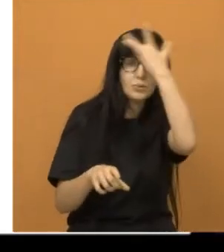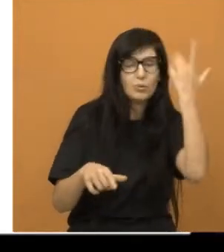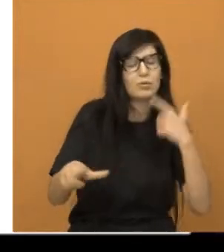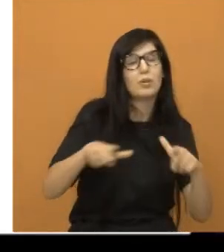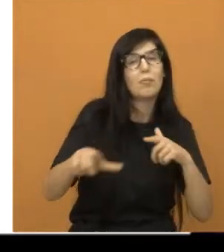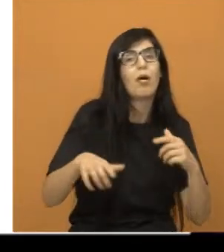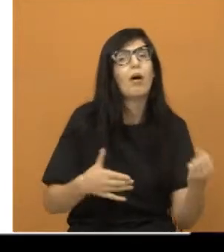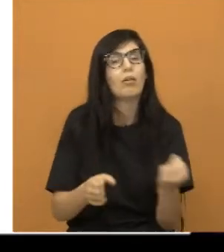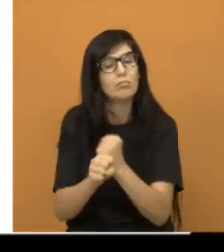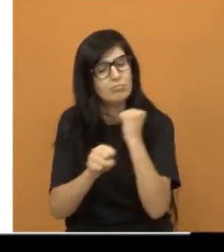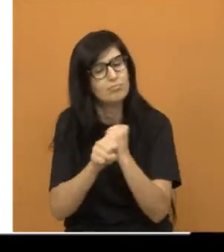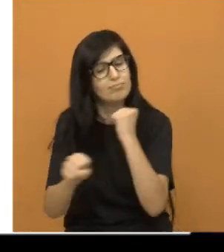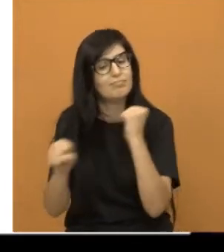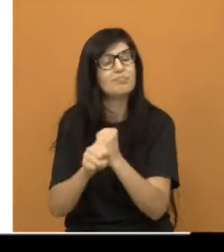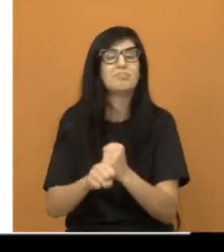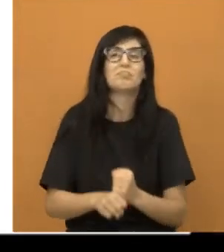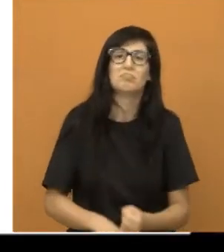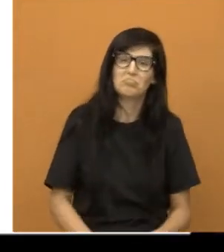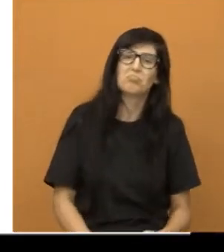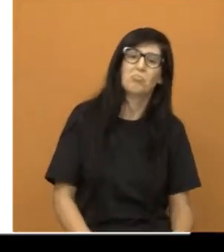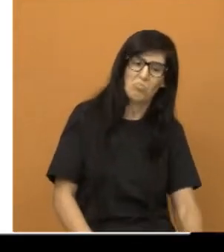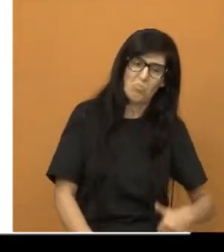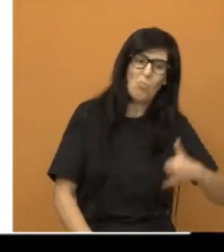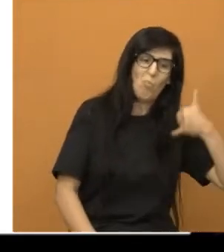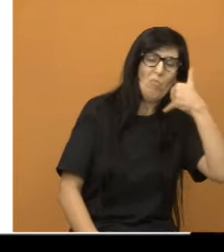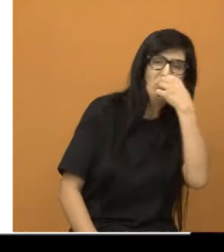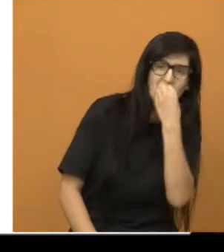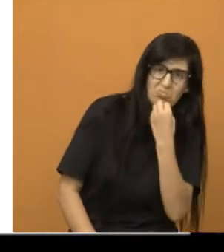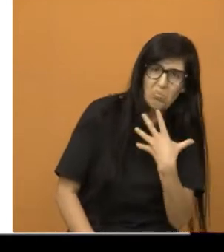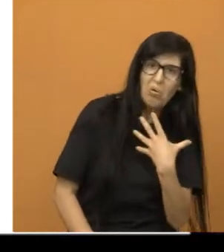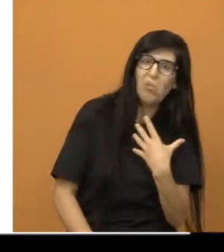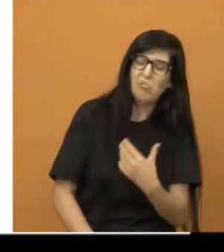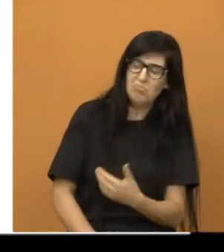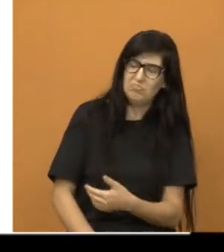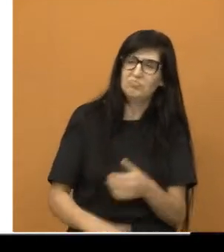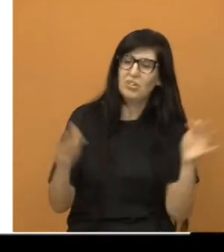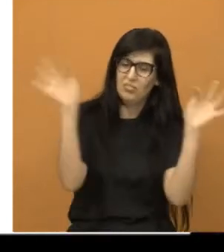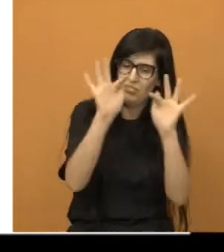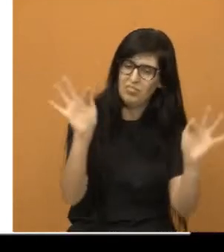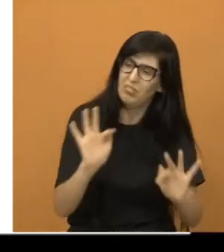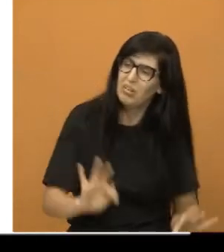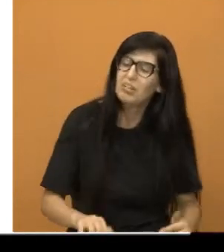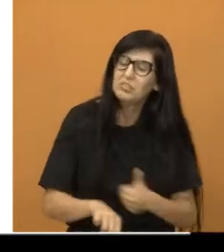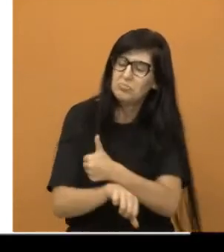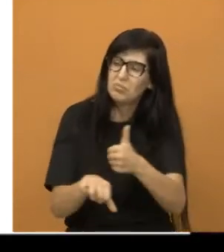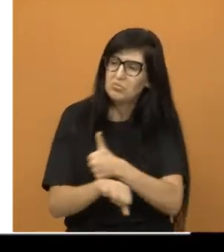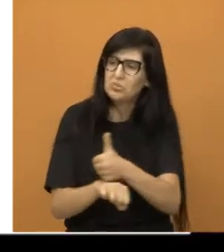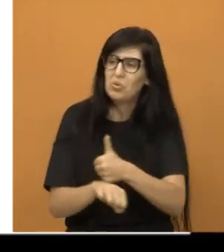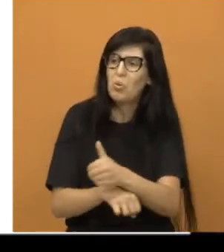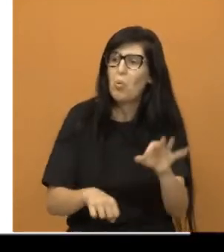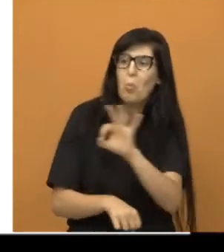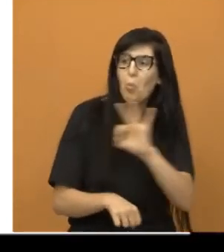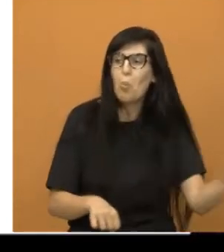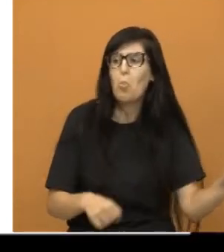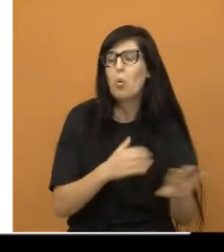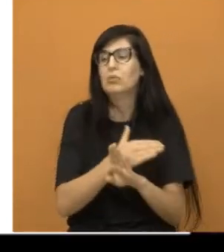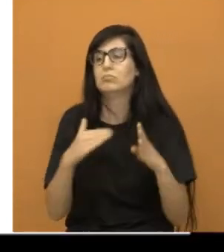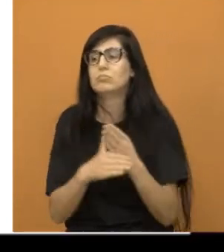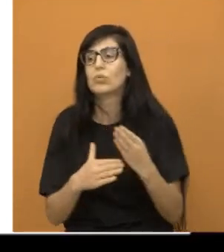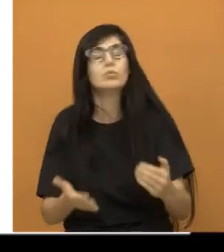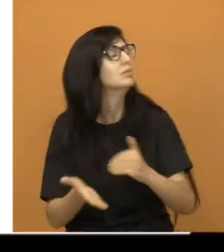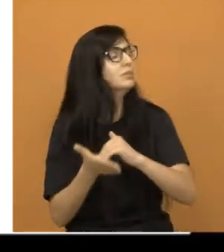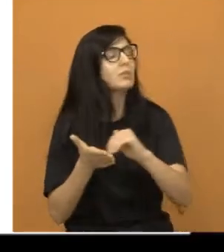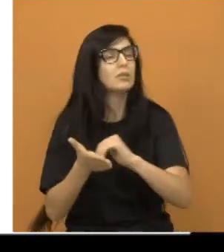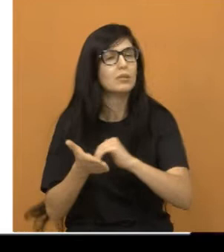orgulho de trabalhar, e pelo Infraestrutura, aqui eu também me reporto a todas as secretarias que